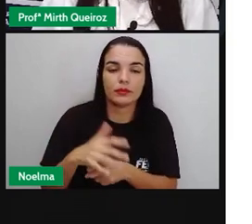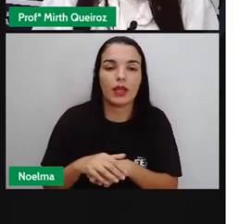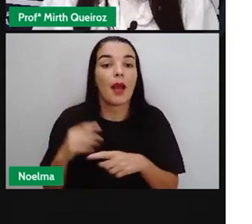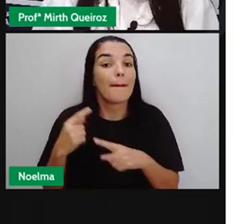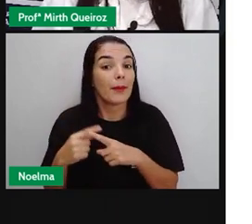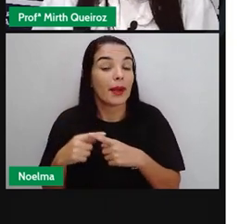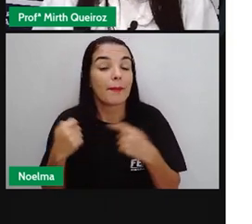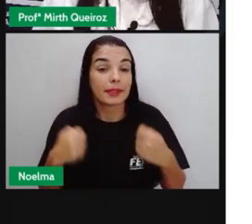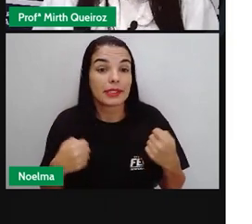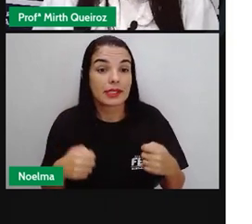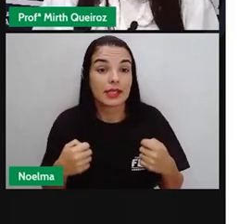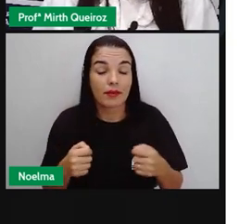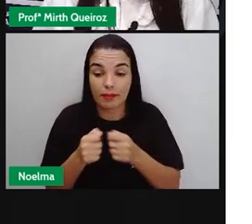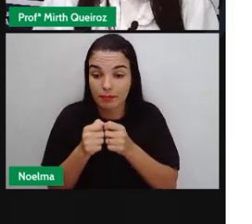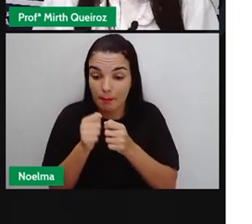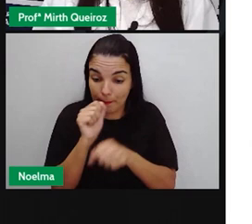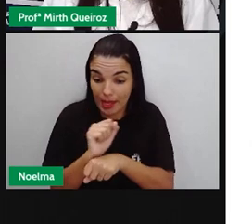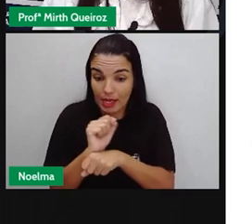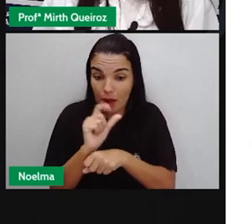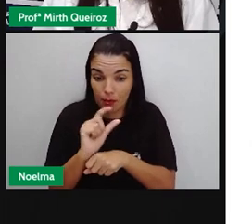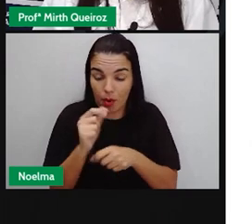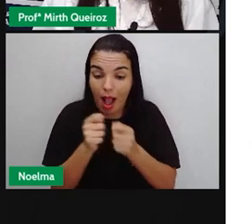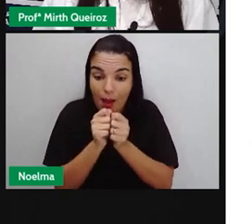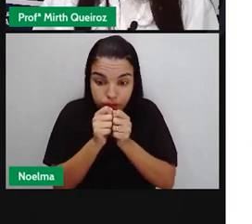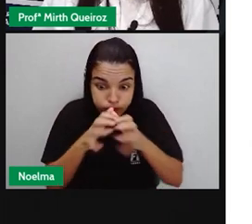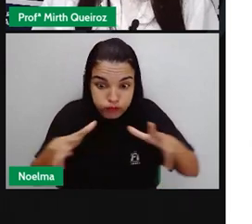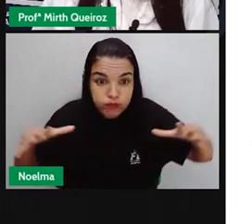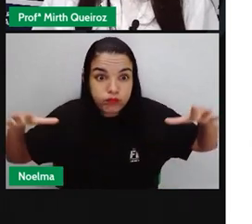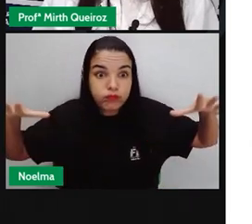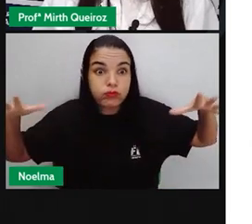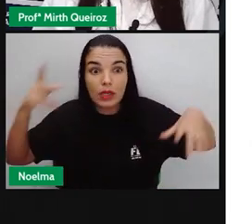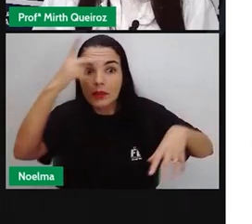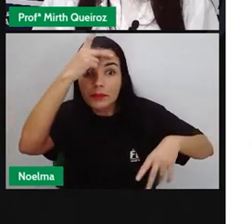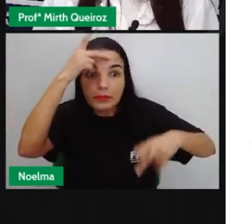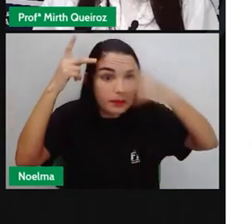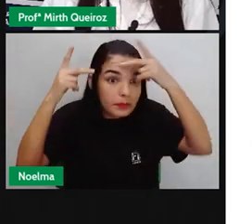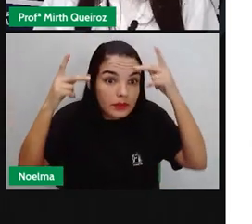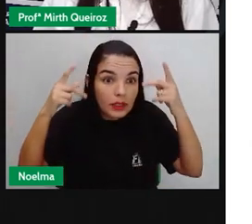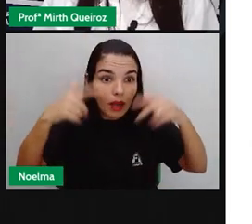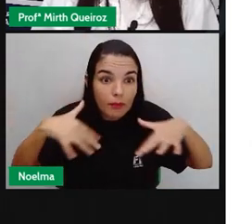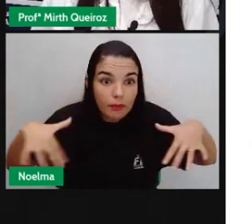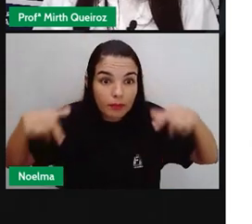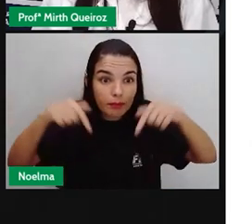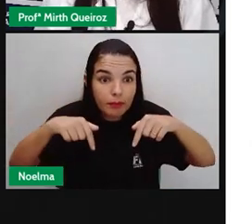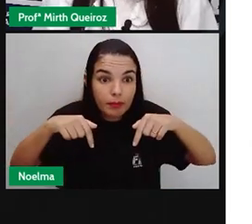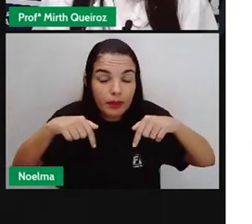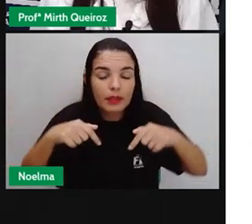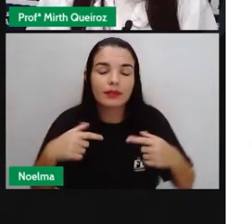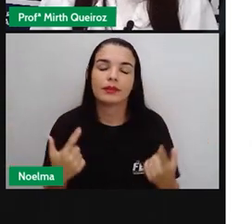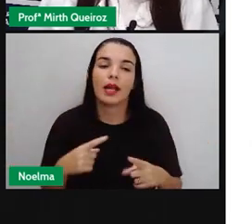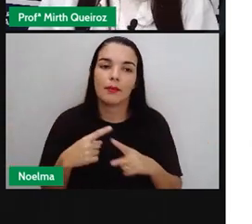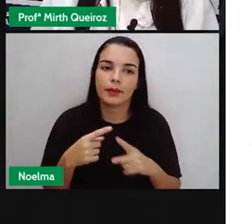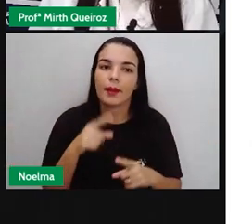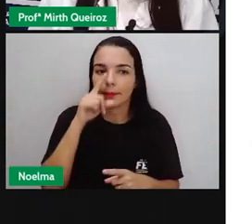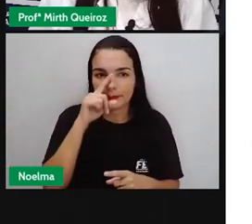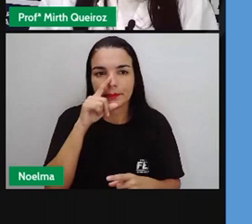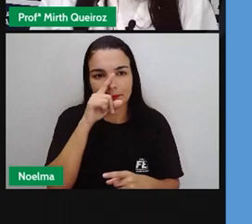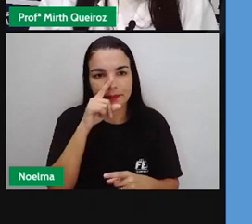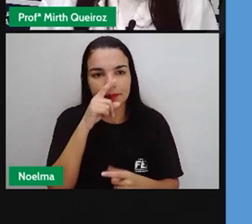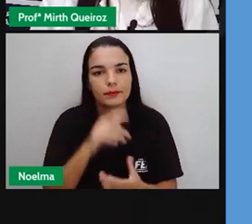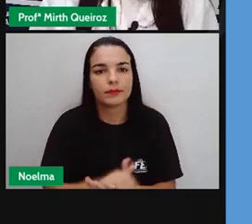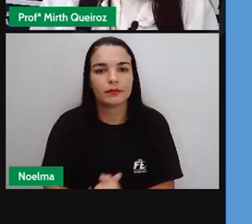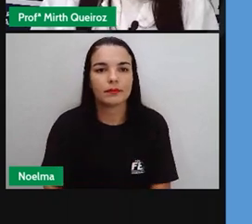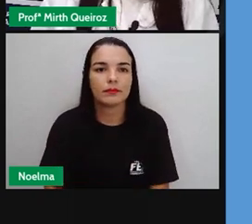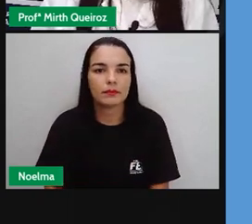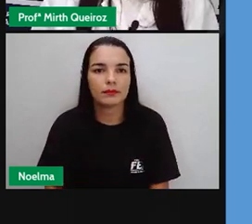Justamente para poder não aumentar aí a quantidade de pessoas e comprometer a oferta de emprego para a população que já morava no Brasil.